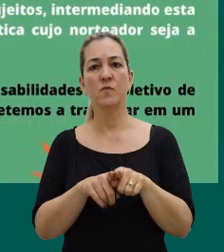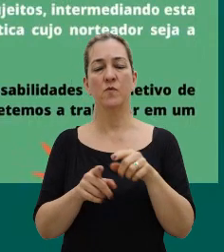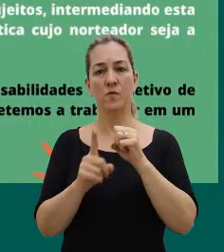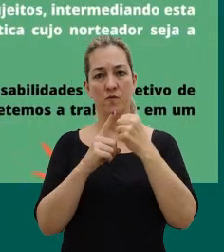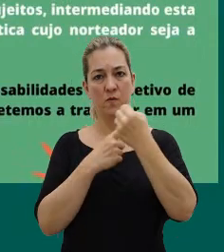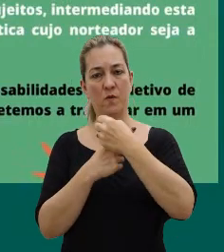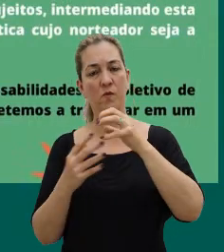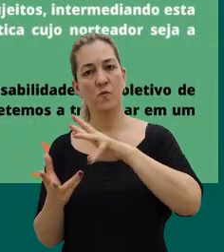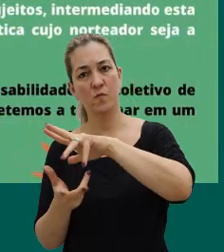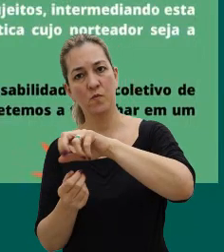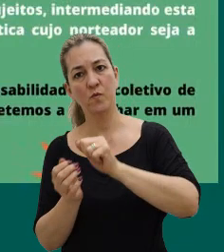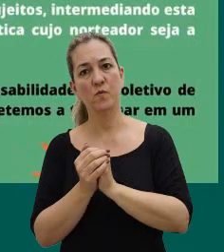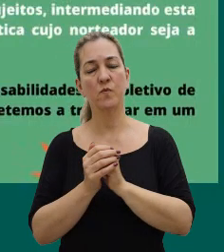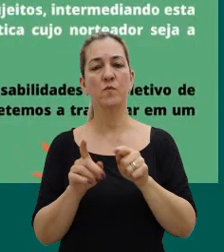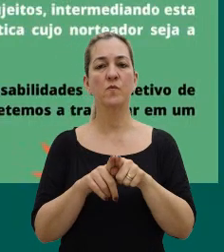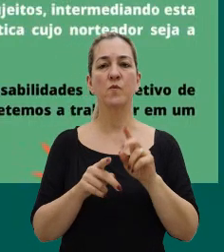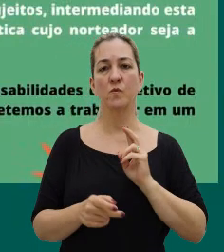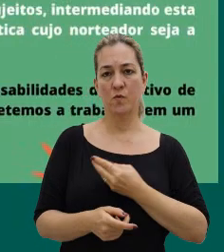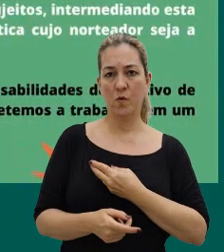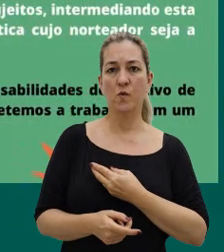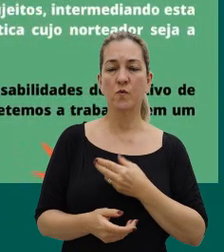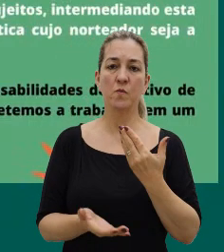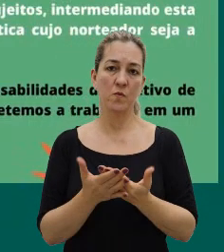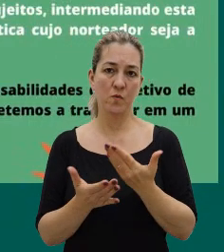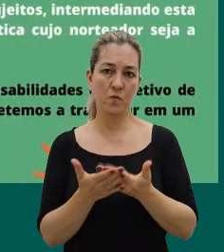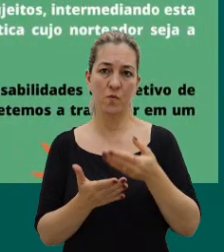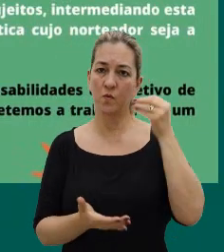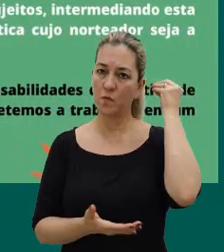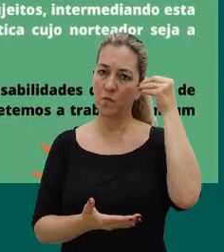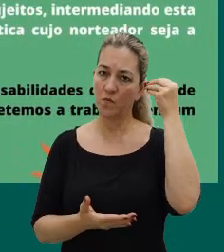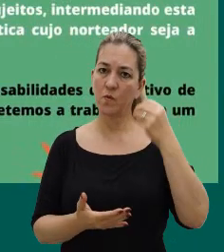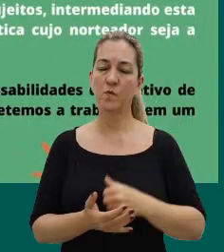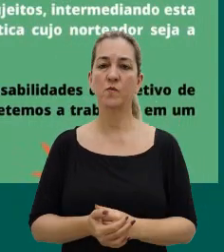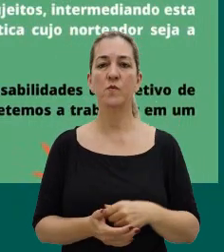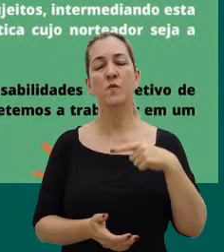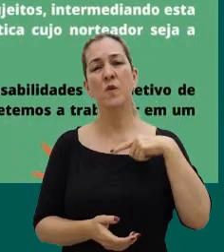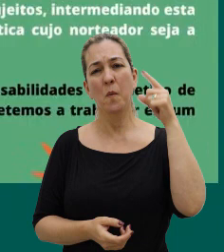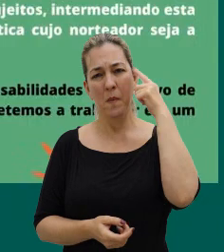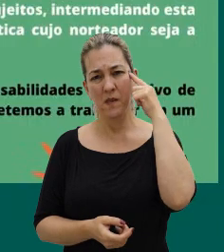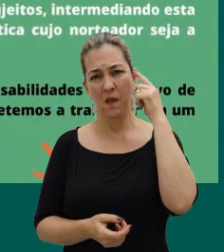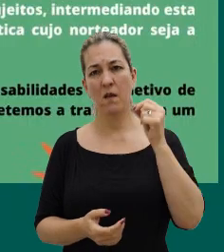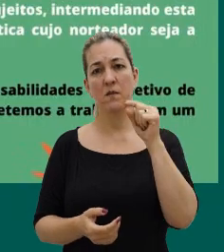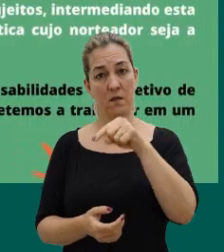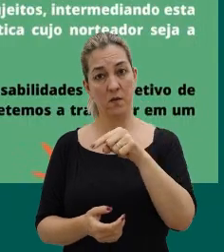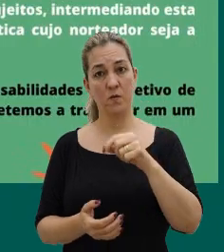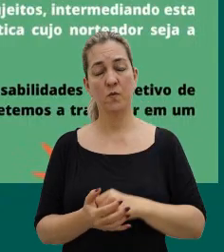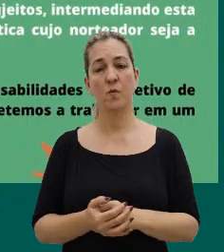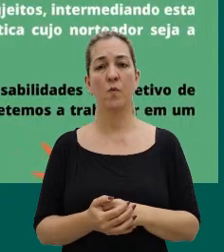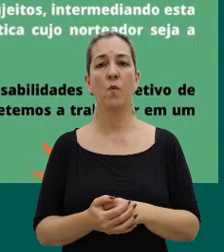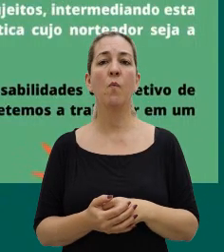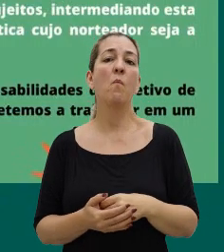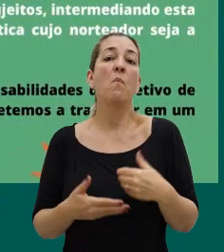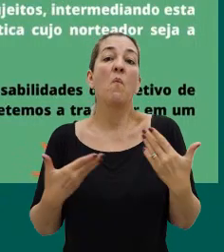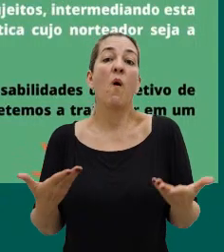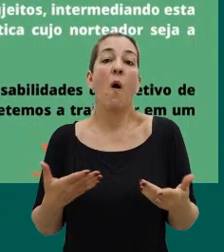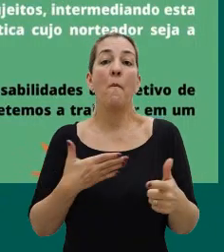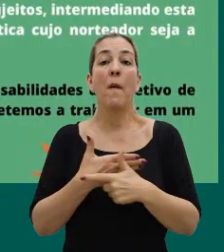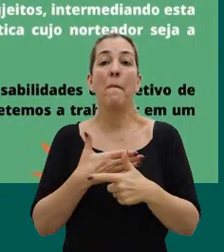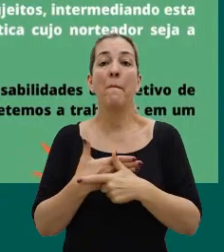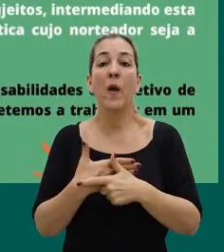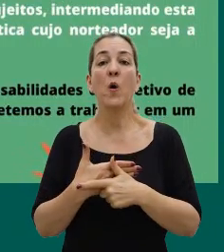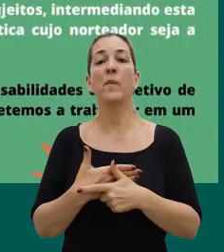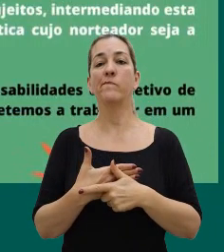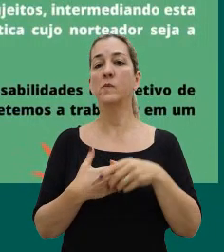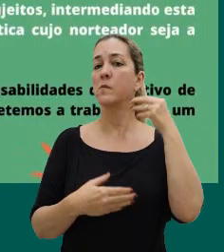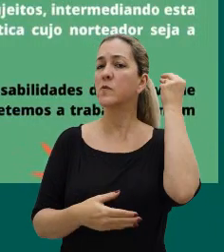como um todo, né, mas nós, como estudantes de psicologia, a gente tem que pensar nisso, né, então, qual é papel da psicologia, né, o que a gente pode